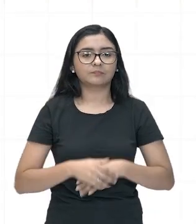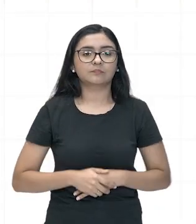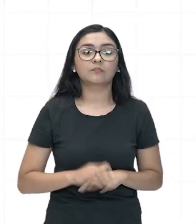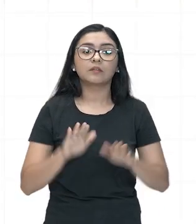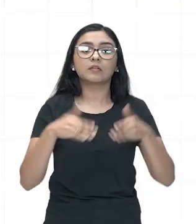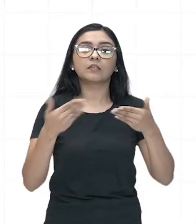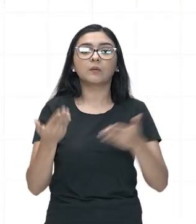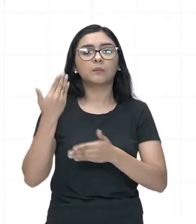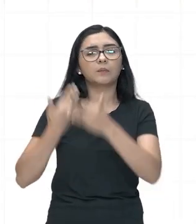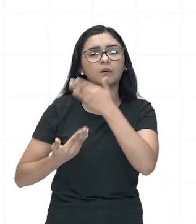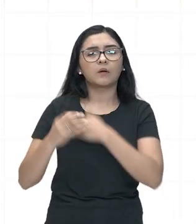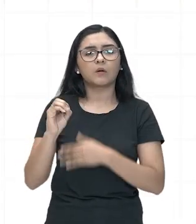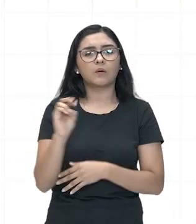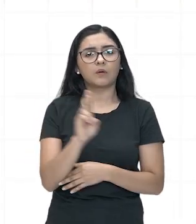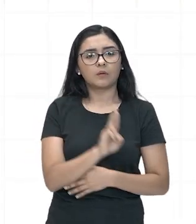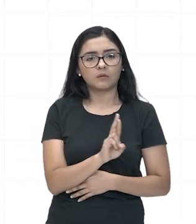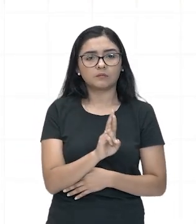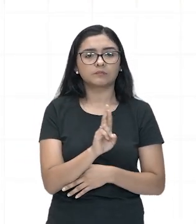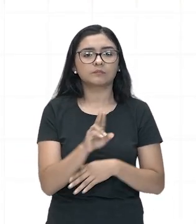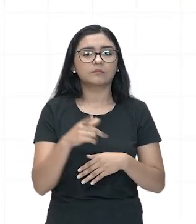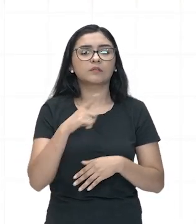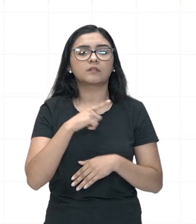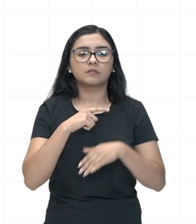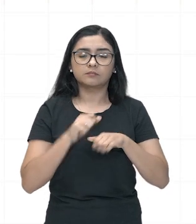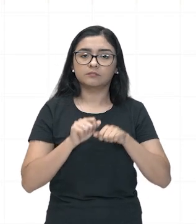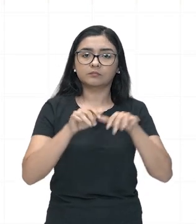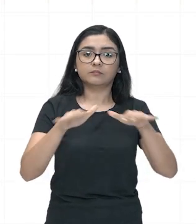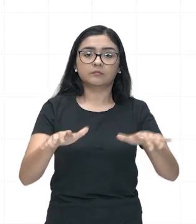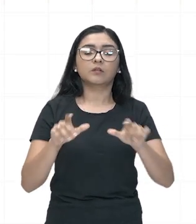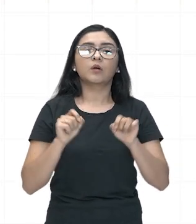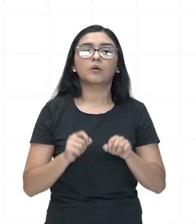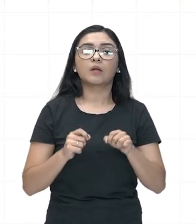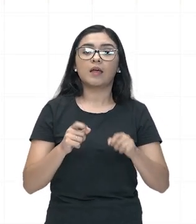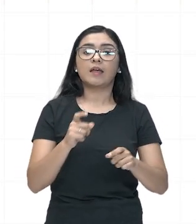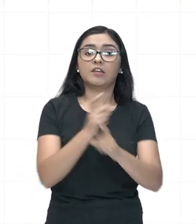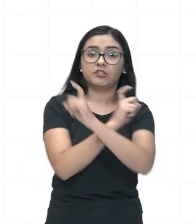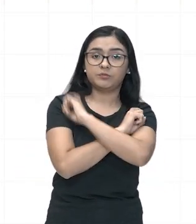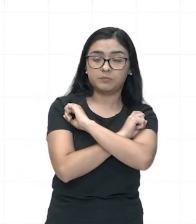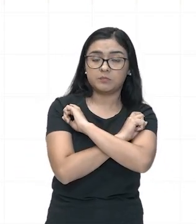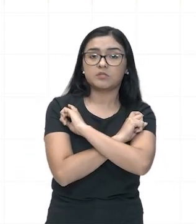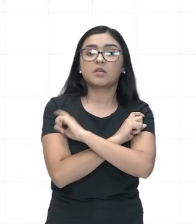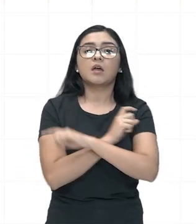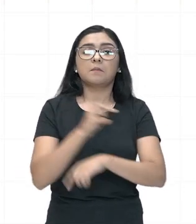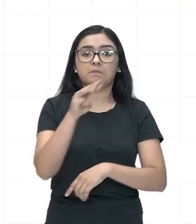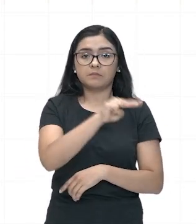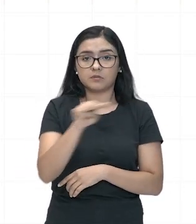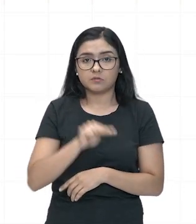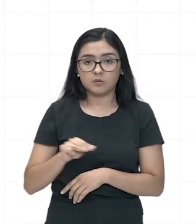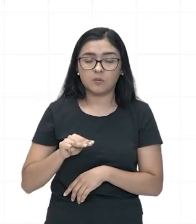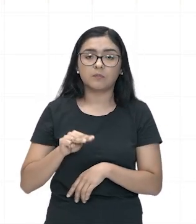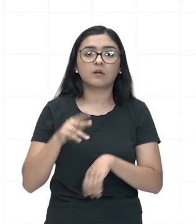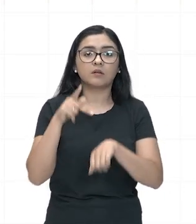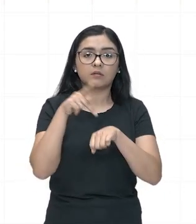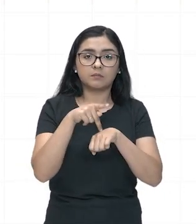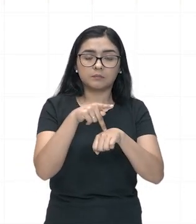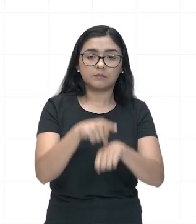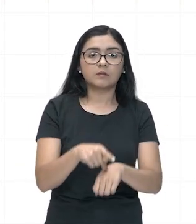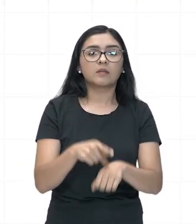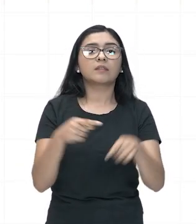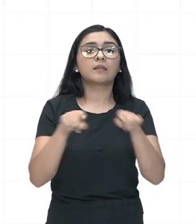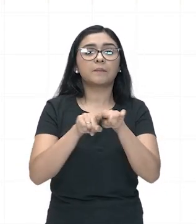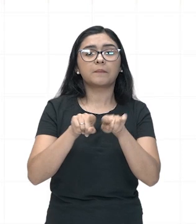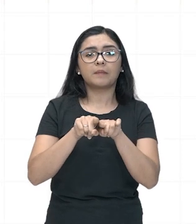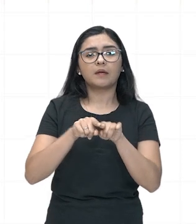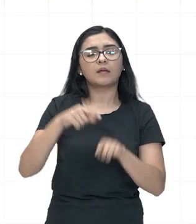a Antiguidade Oriental vai abranger as civilizações egípcia, mesopotâmica, fenícia e judaica que